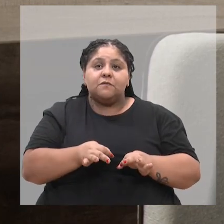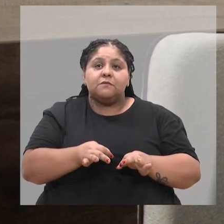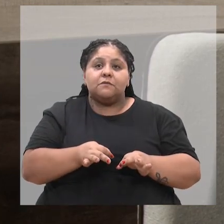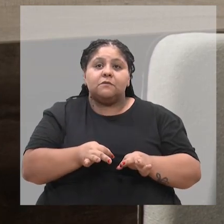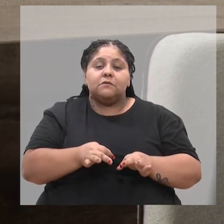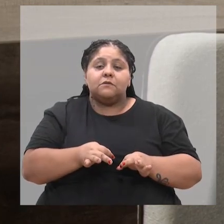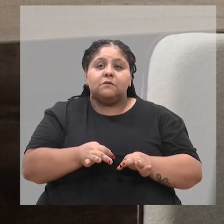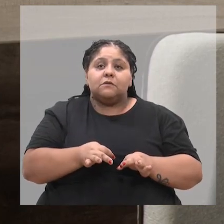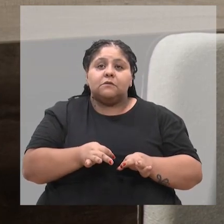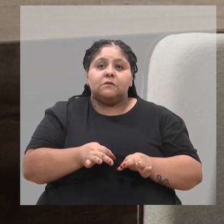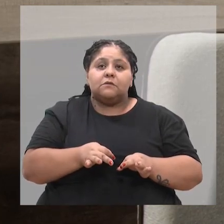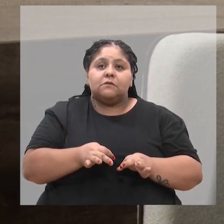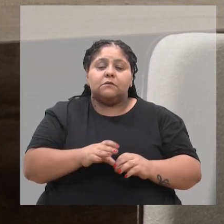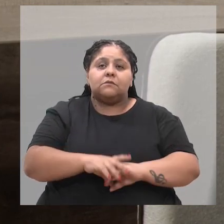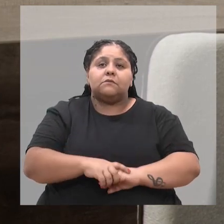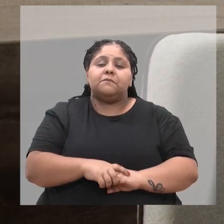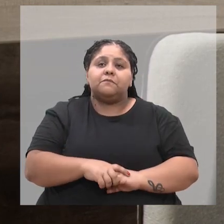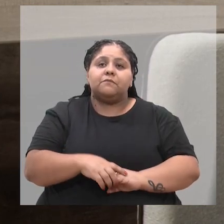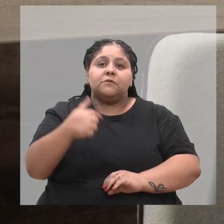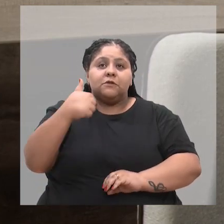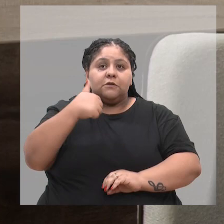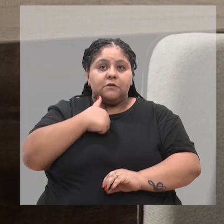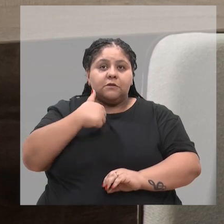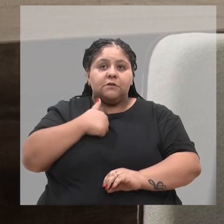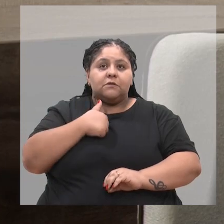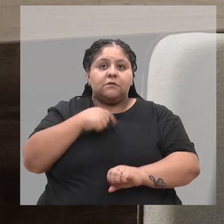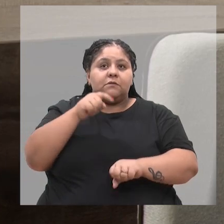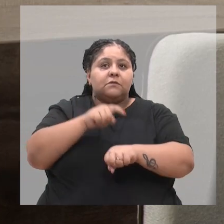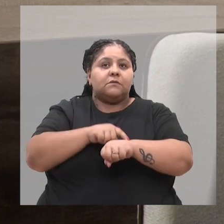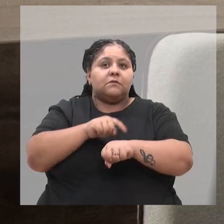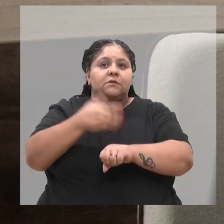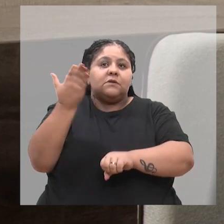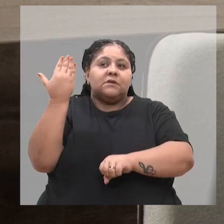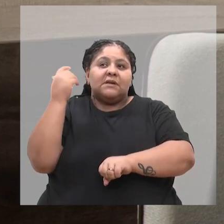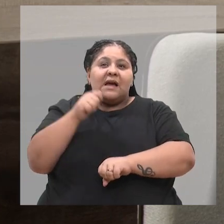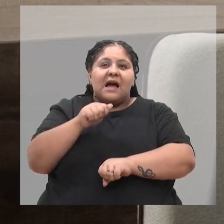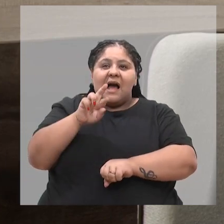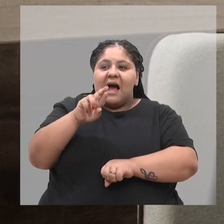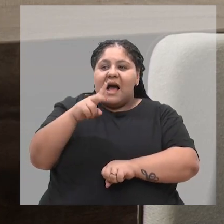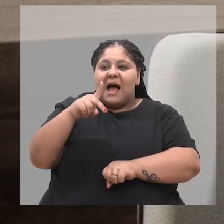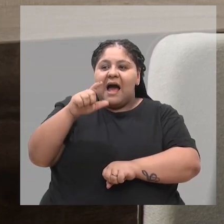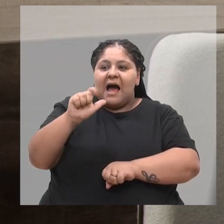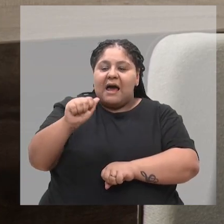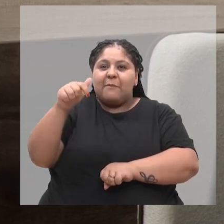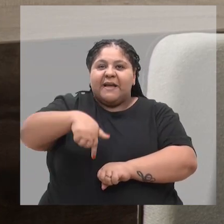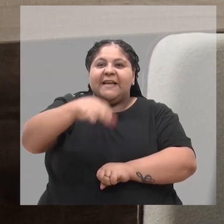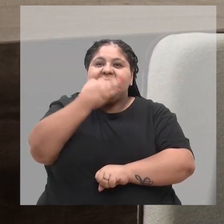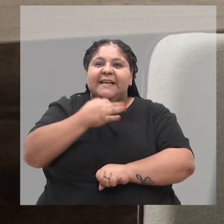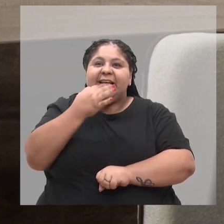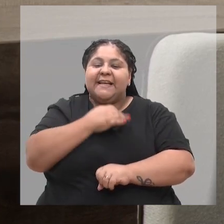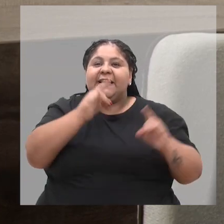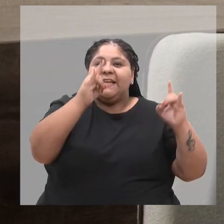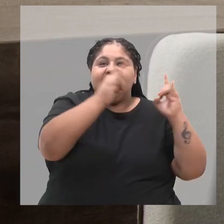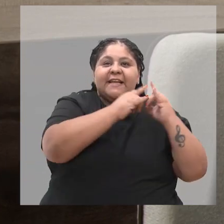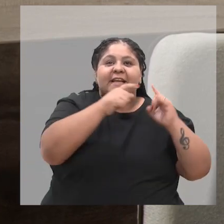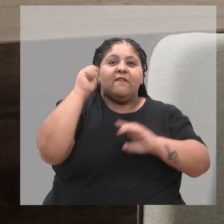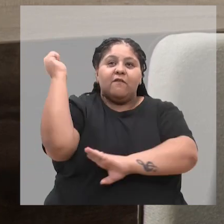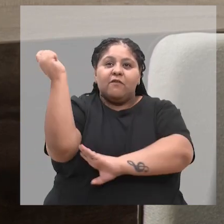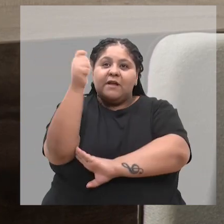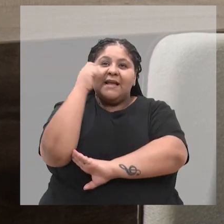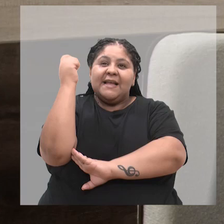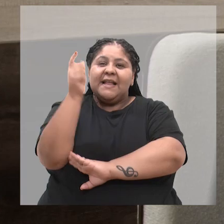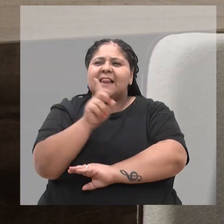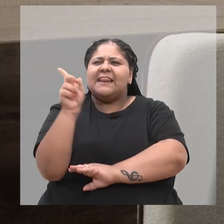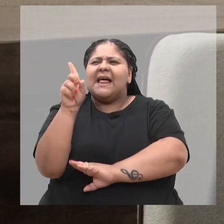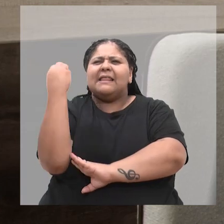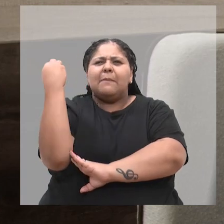eu sou do tempo da ARPA, aqui em Caxias, que era uma associação rio-grandez, que